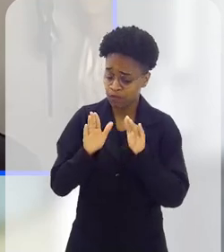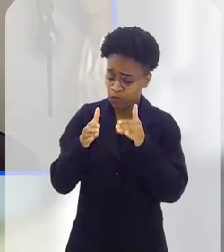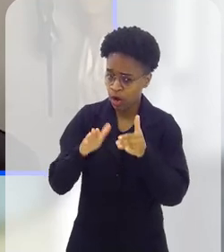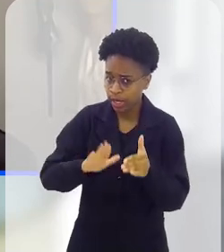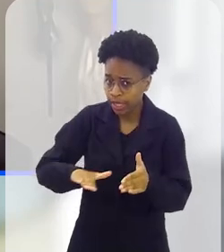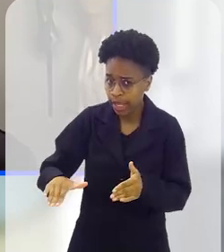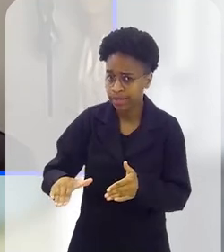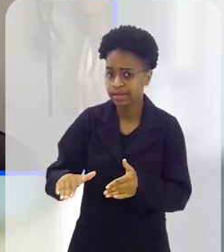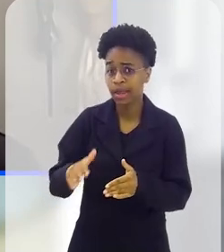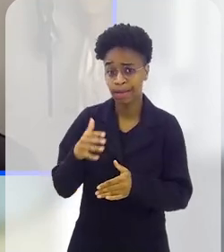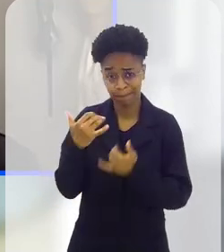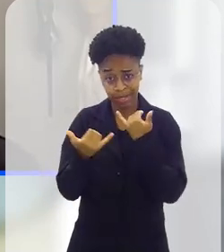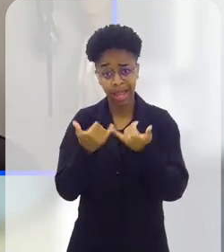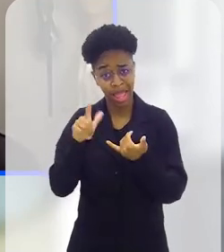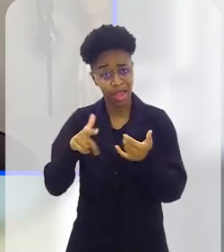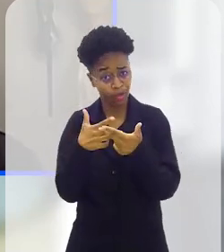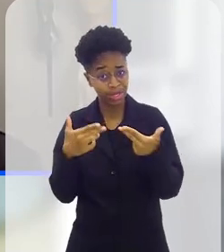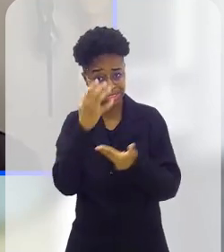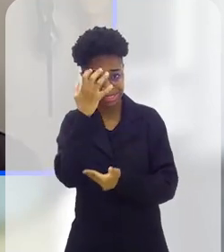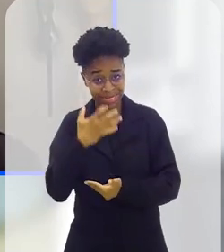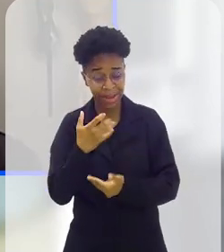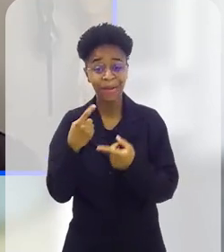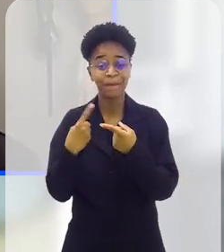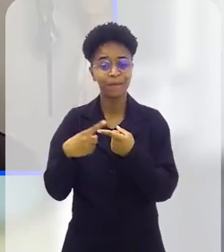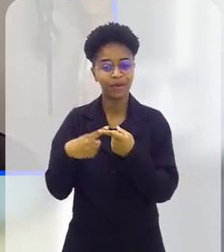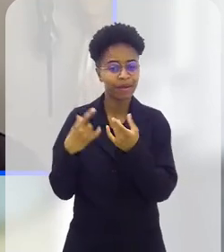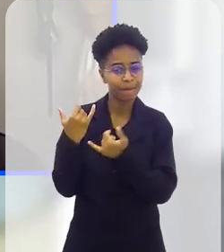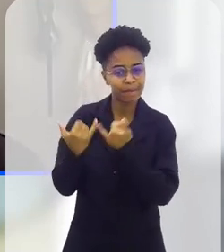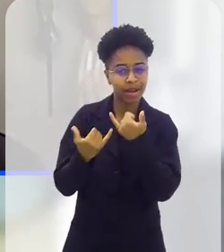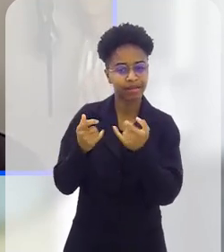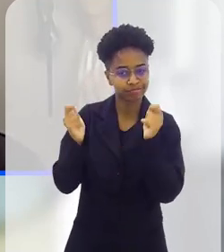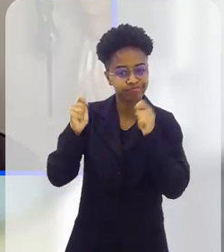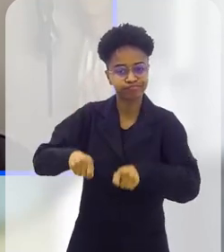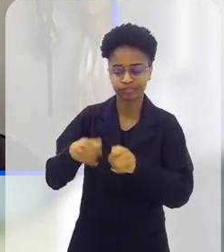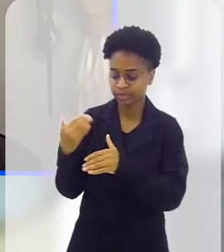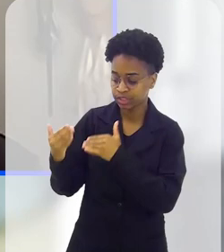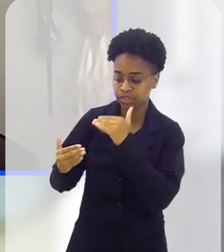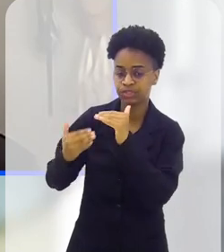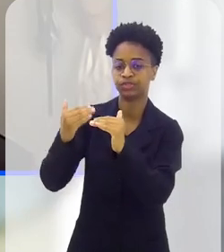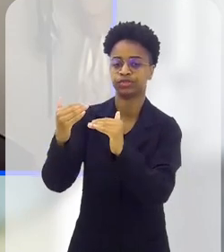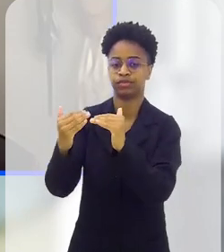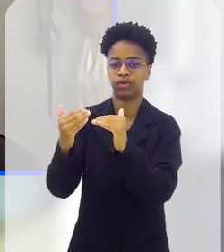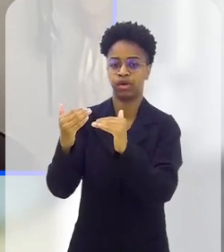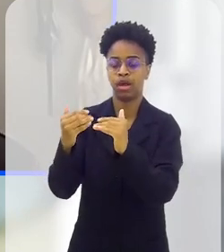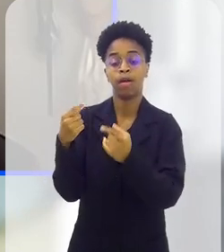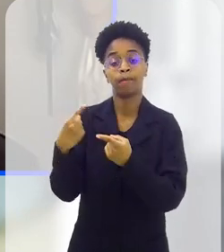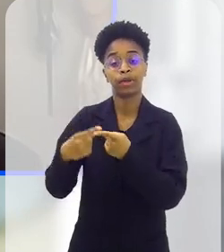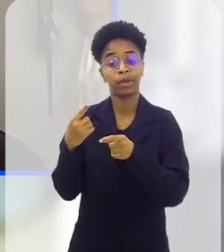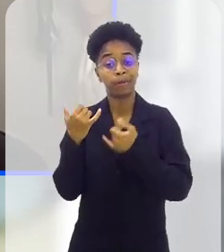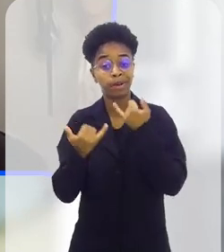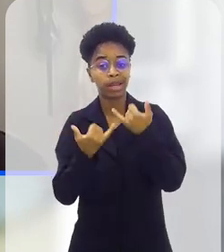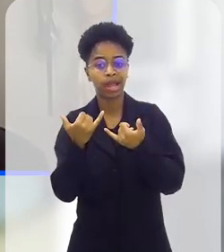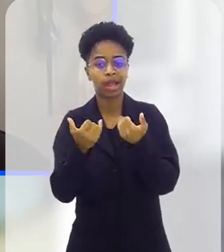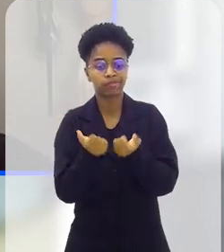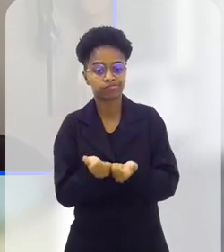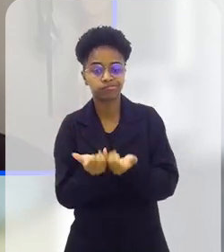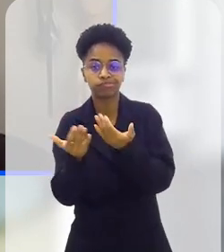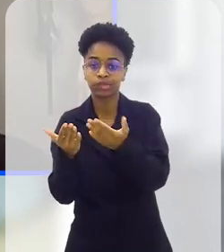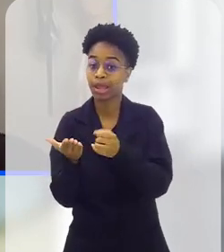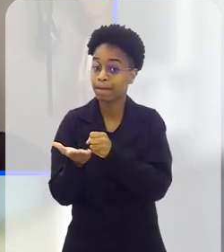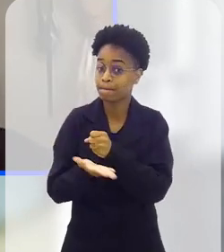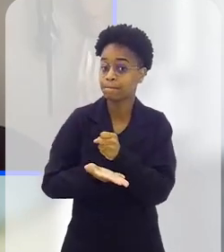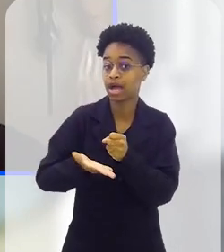as crianças o brincar é muito sério, e é com o brincar que eles se desenvolvem, né, o brincar traz aí uma base